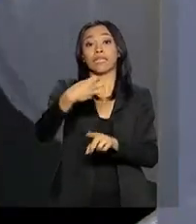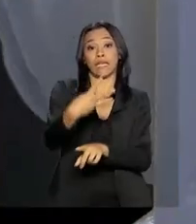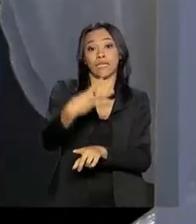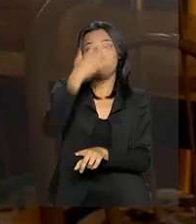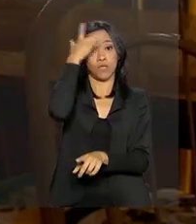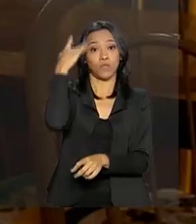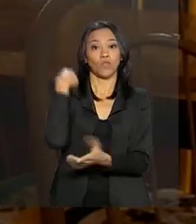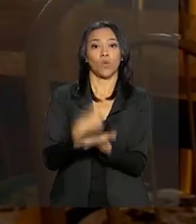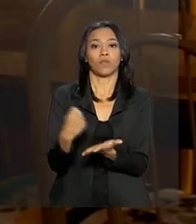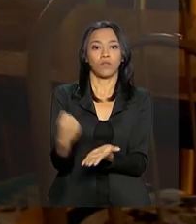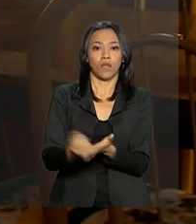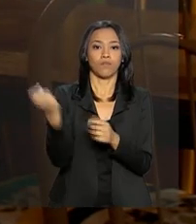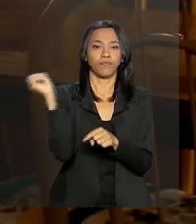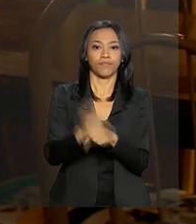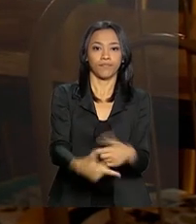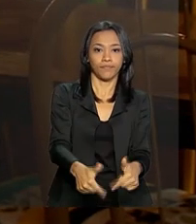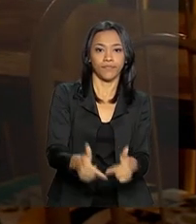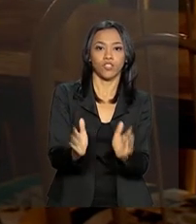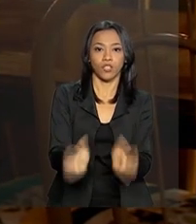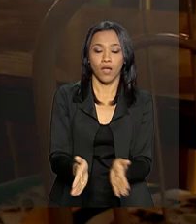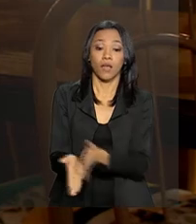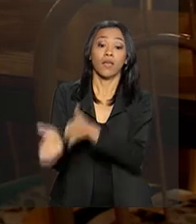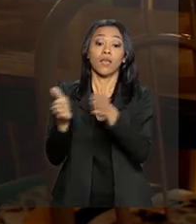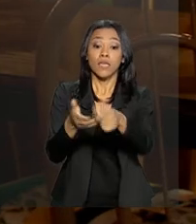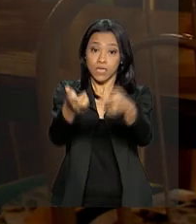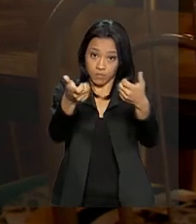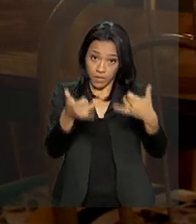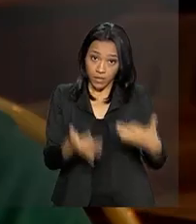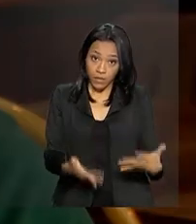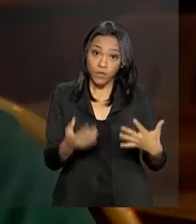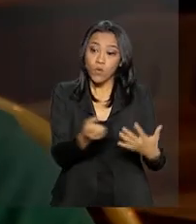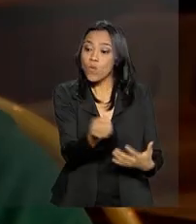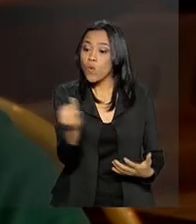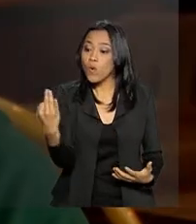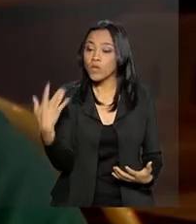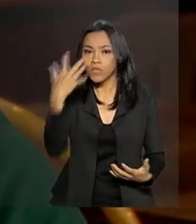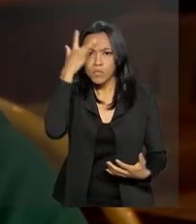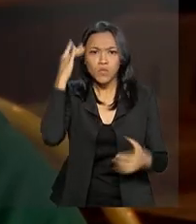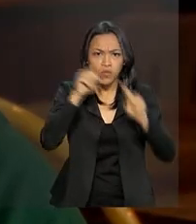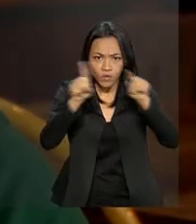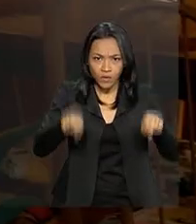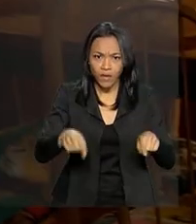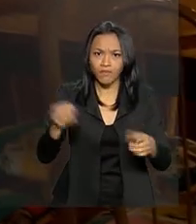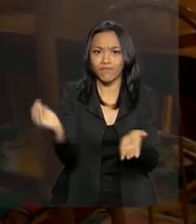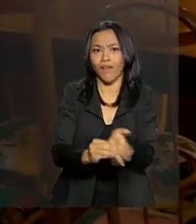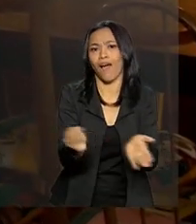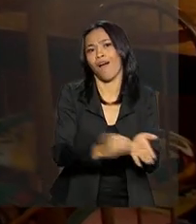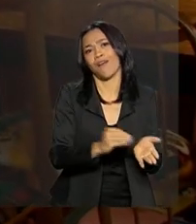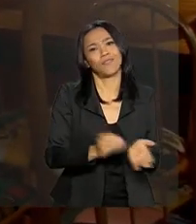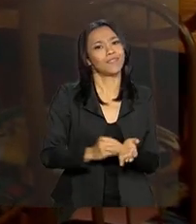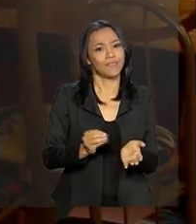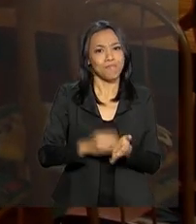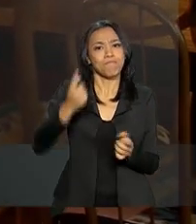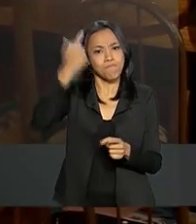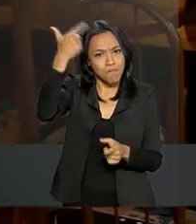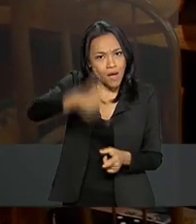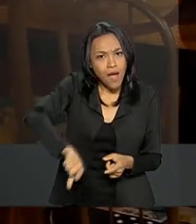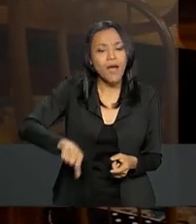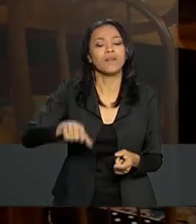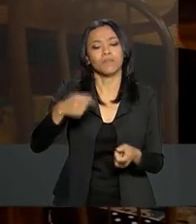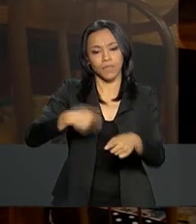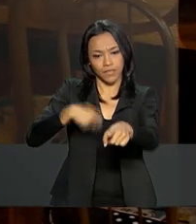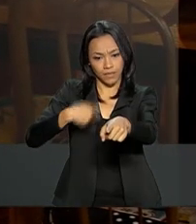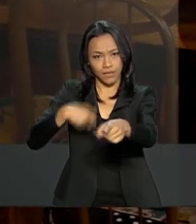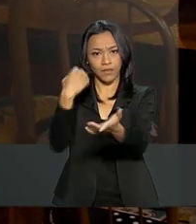empregadas. E, segundo o Fernando, a quantidade de funcionários já não é suficiente. Já é necessário contratar mais